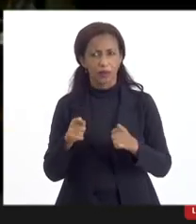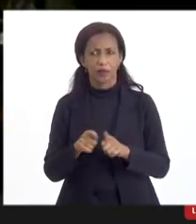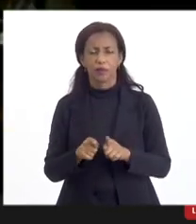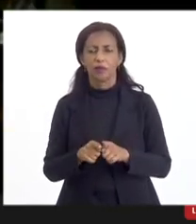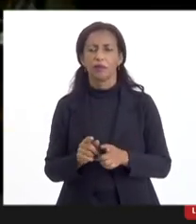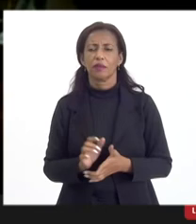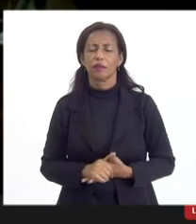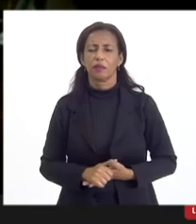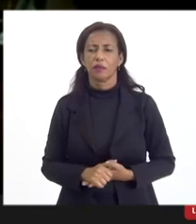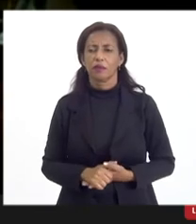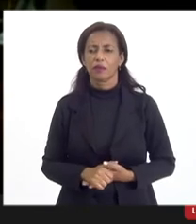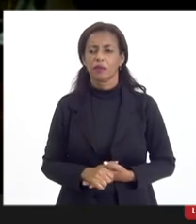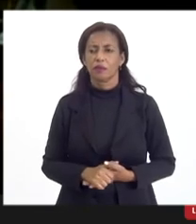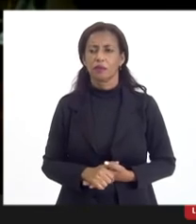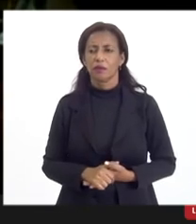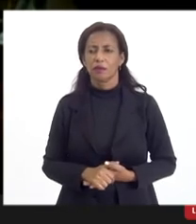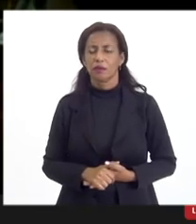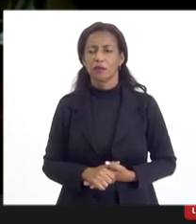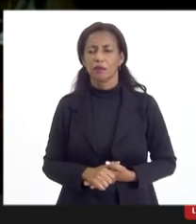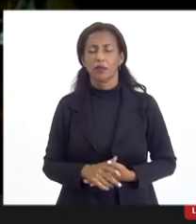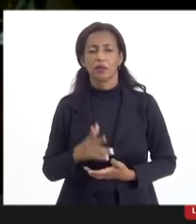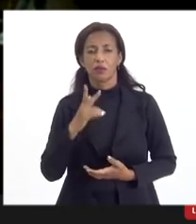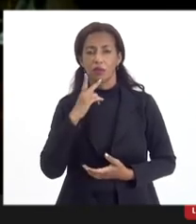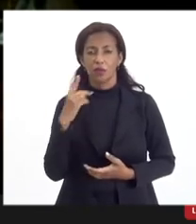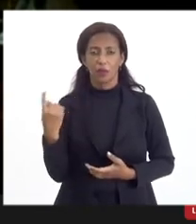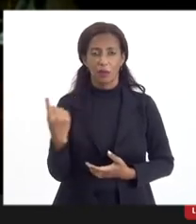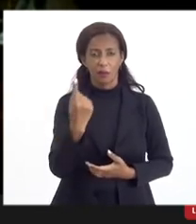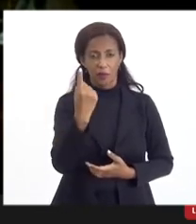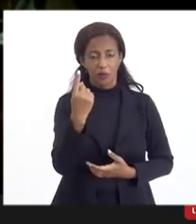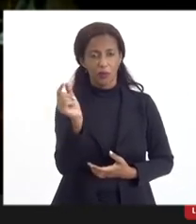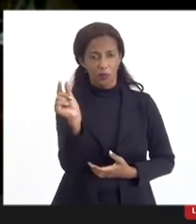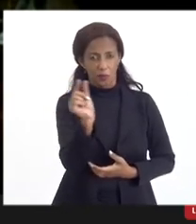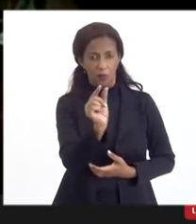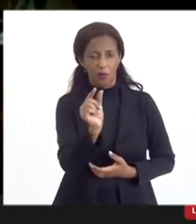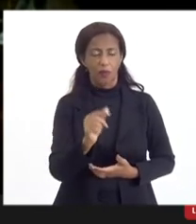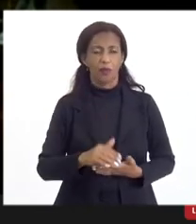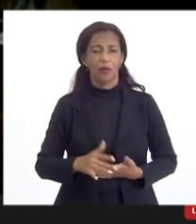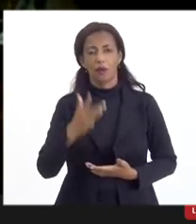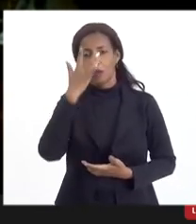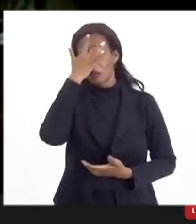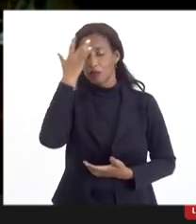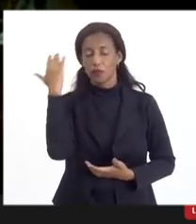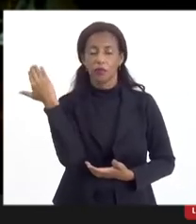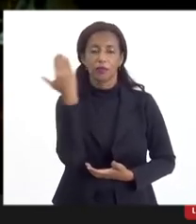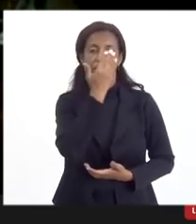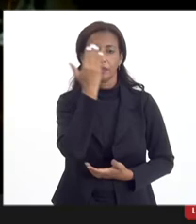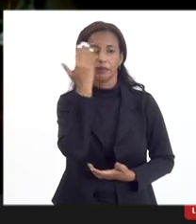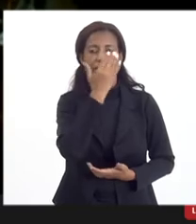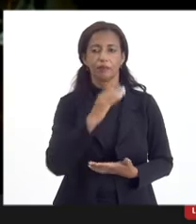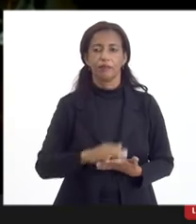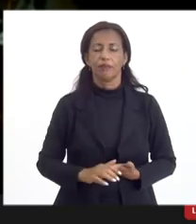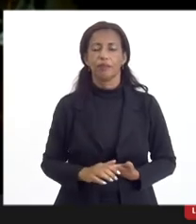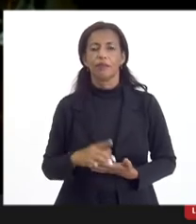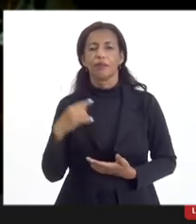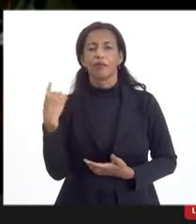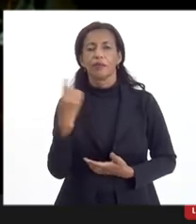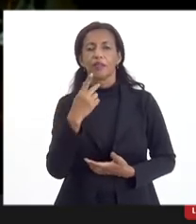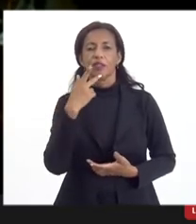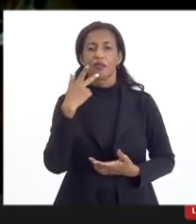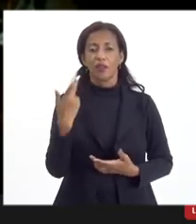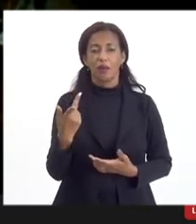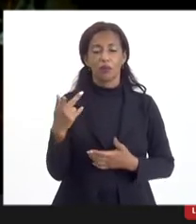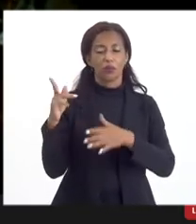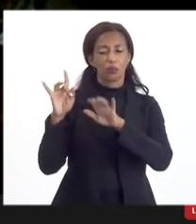redução da burocracia. Eu só queria colocar um ponto da infraestrutura também que as pessoas não enxergam, é que a gente fala muito de